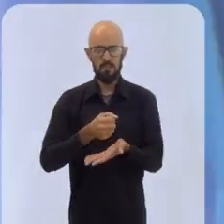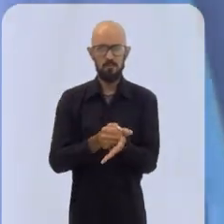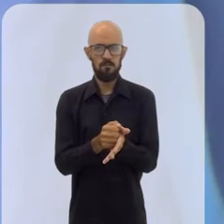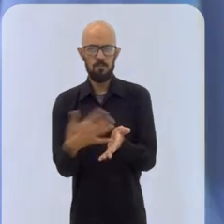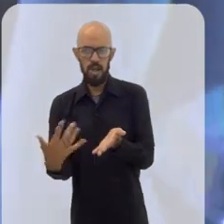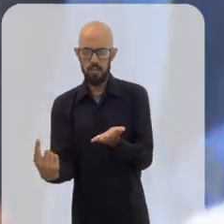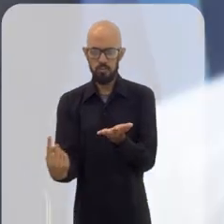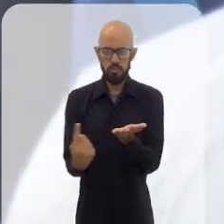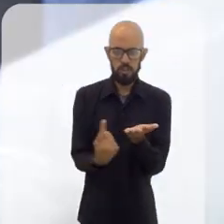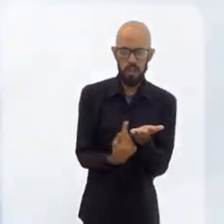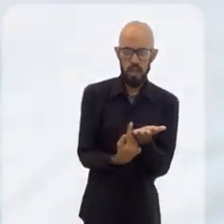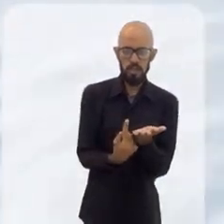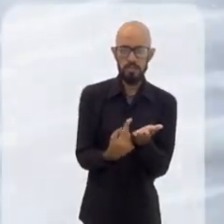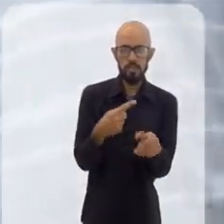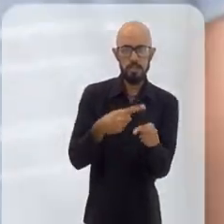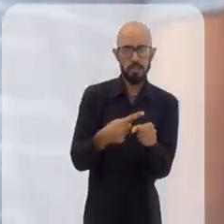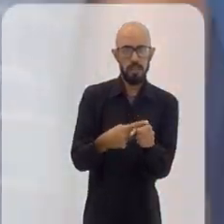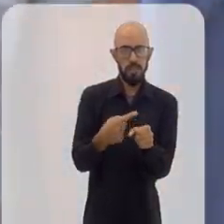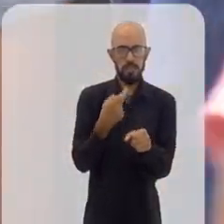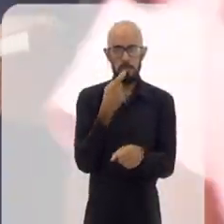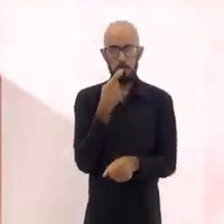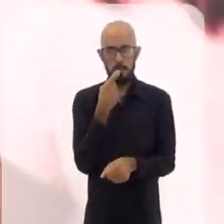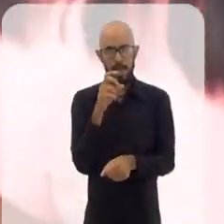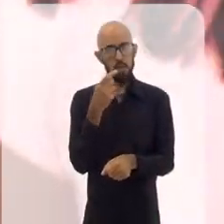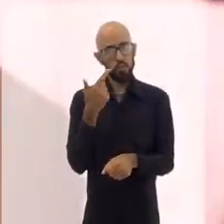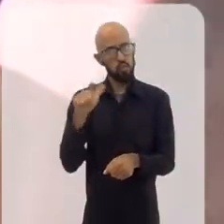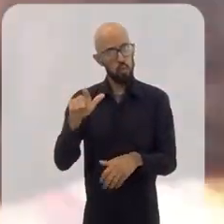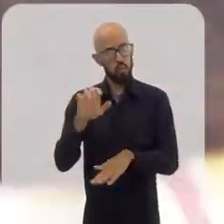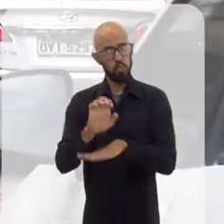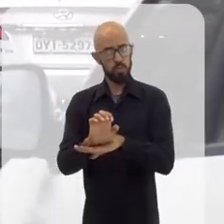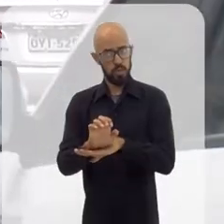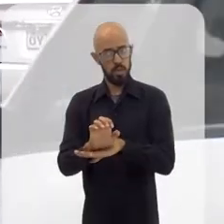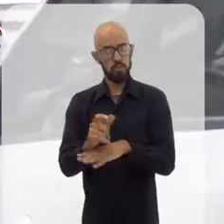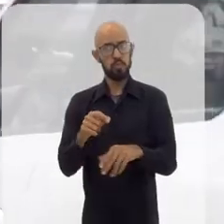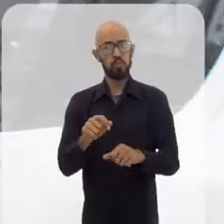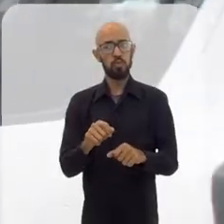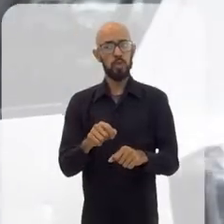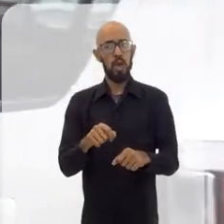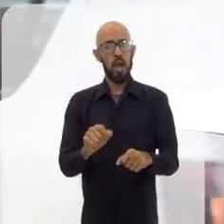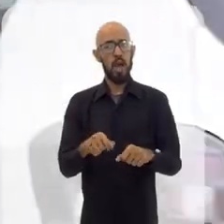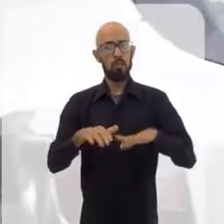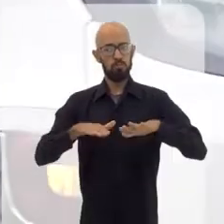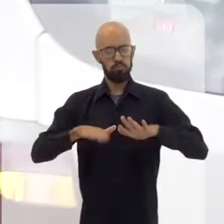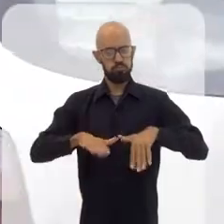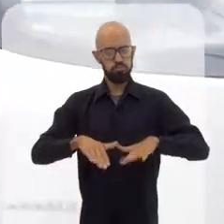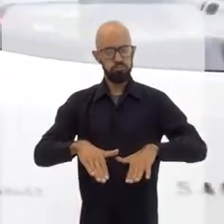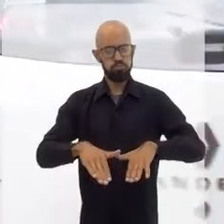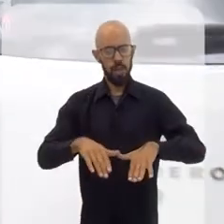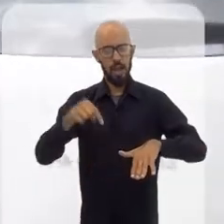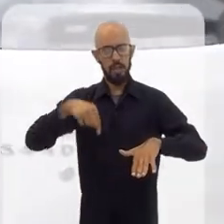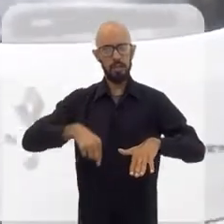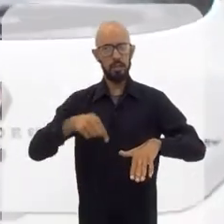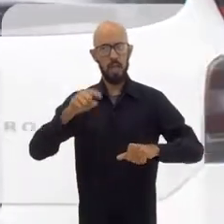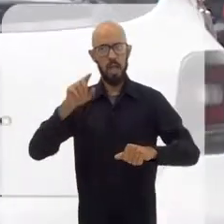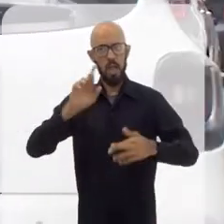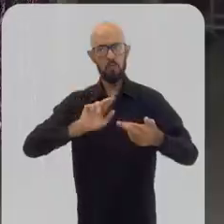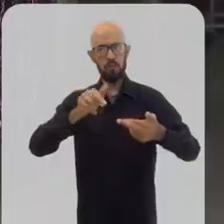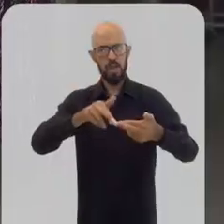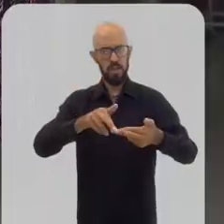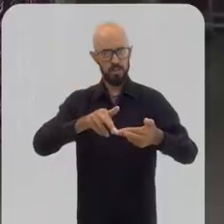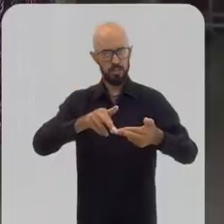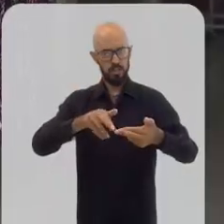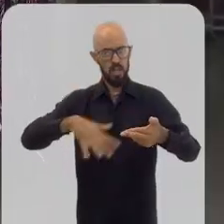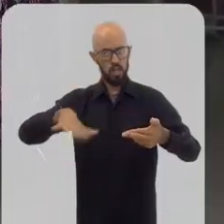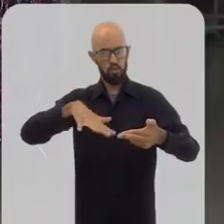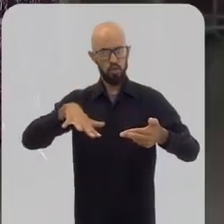que vem das cidades vizinhas e até de outros estados. O polo de confecções é referência regional e